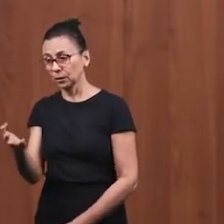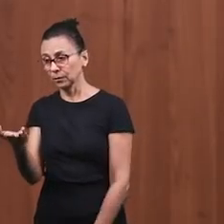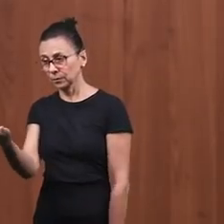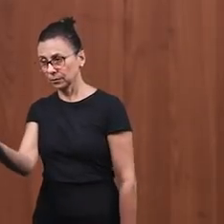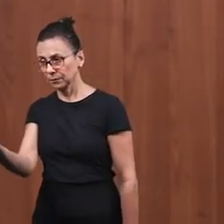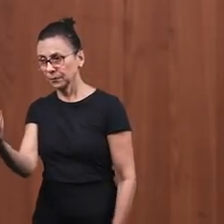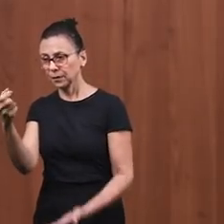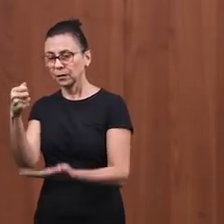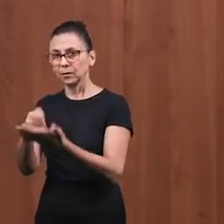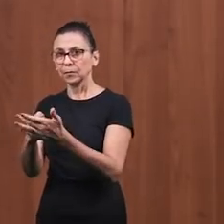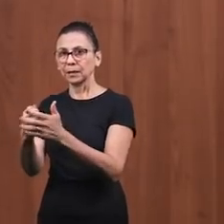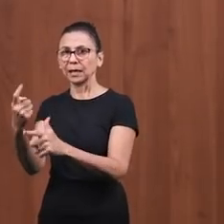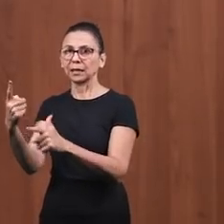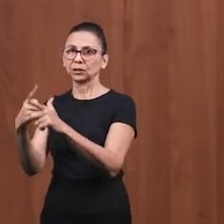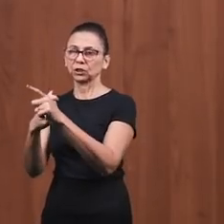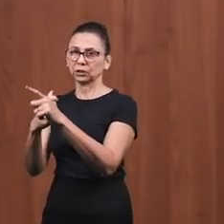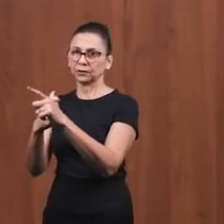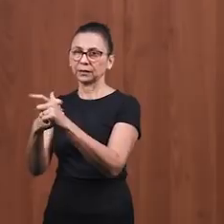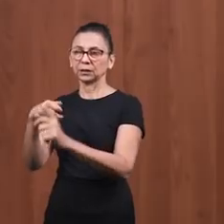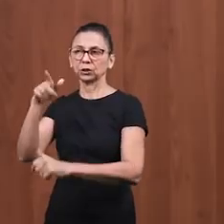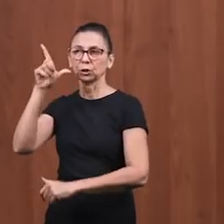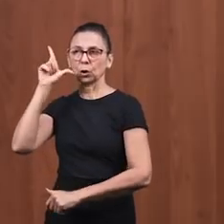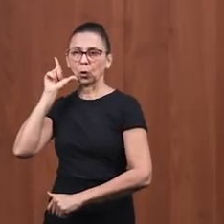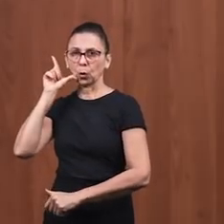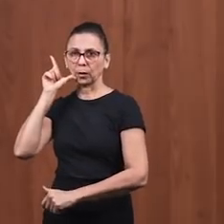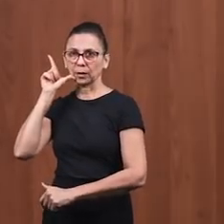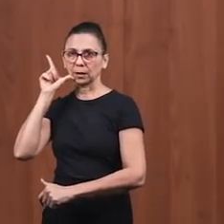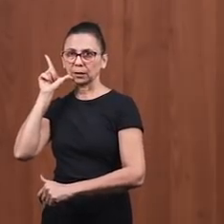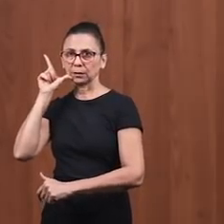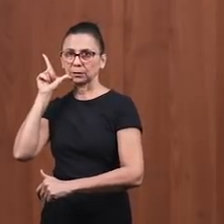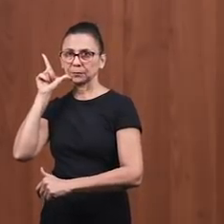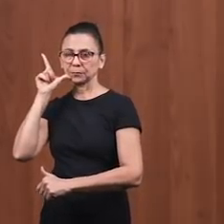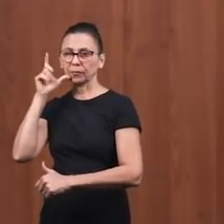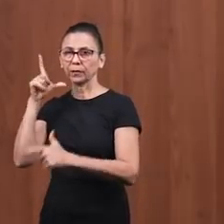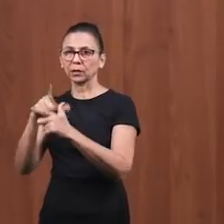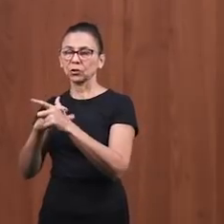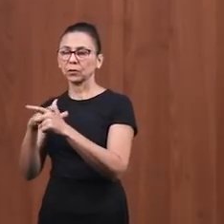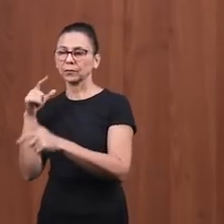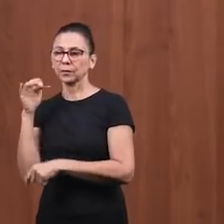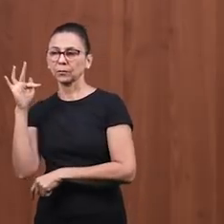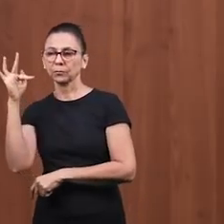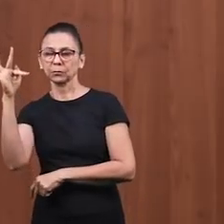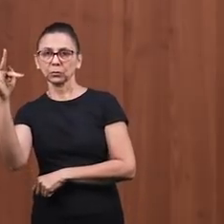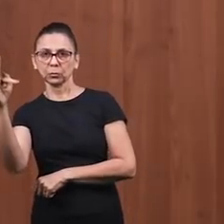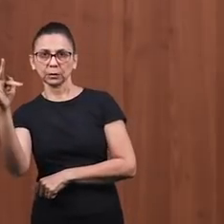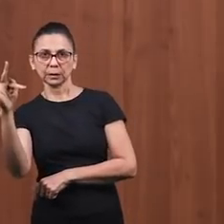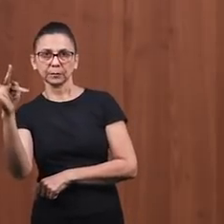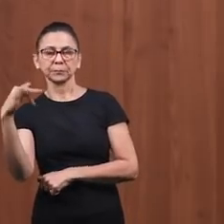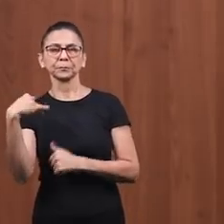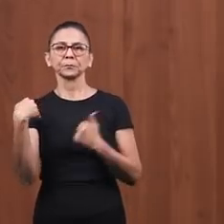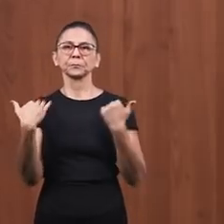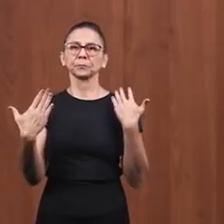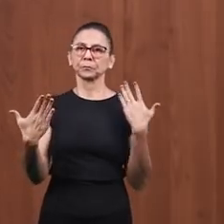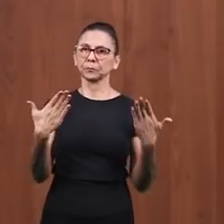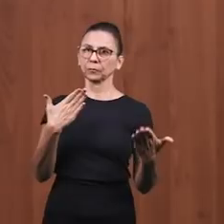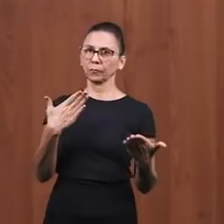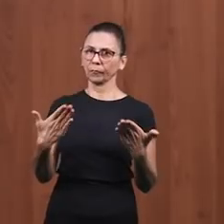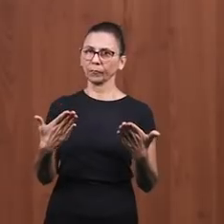aqui. Elas vão pagar a dívida de ontem e a dívida futura. Jesus fez isso. Apagou todos os nossos